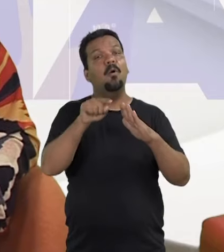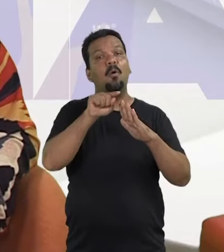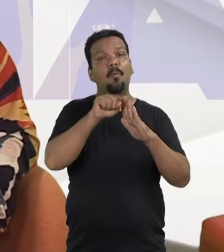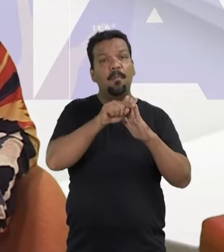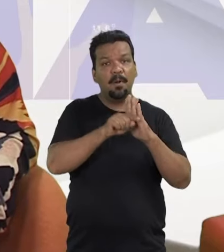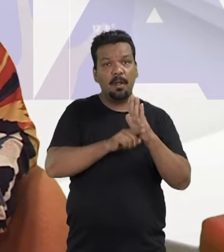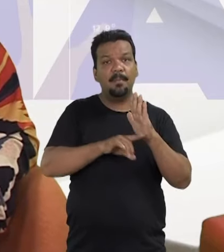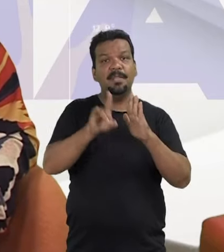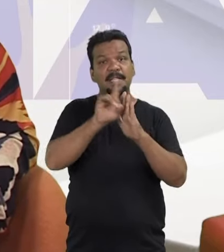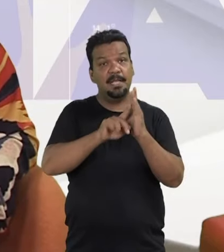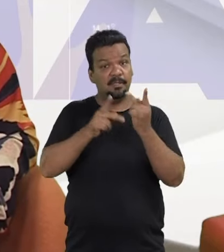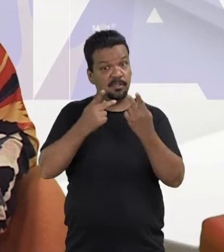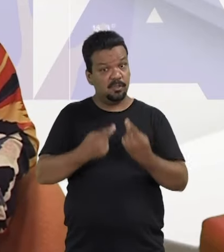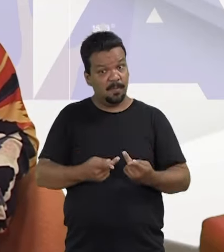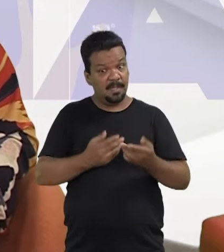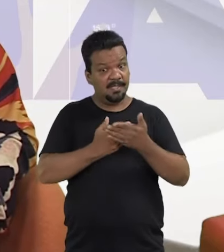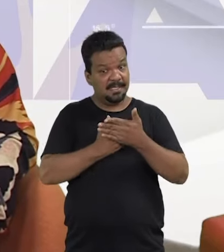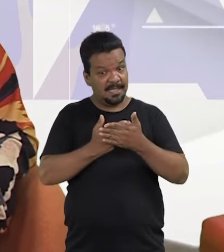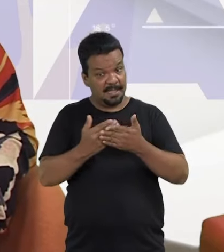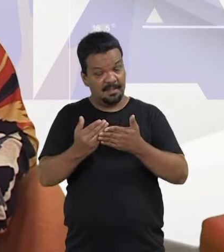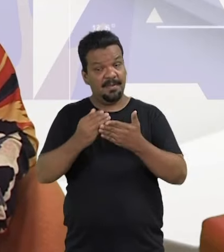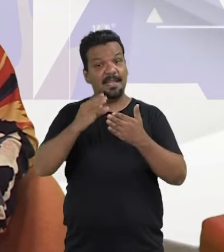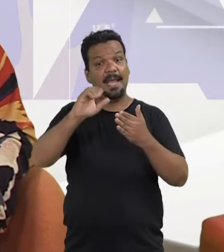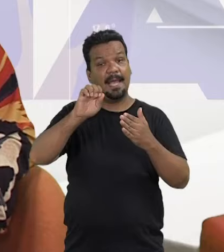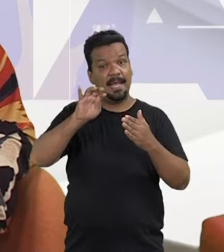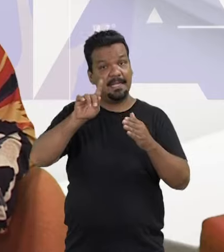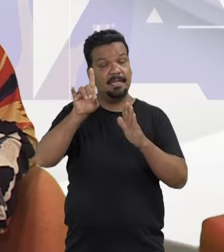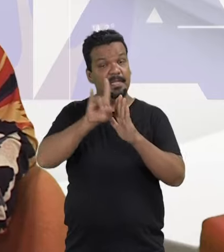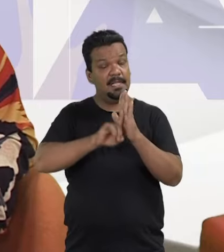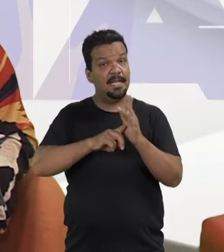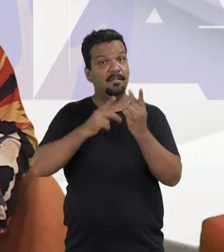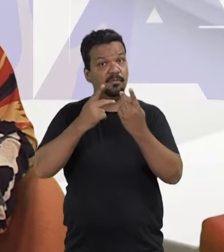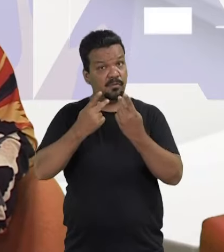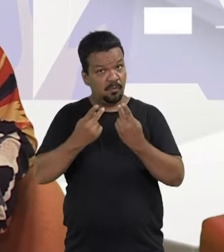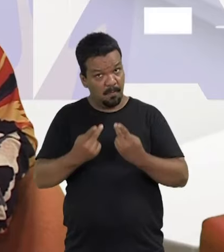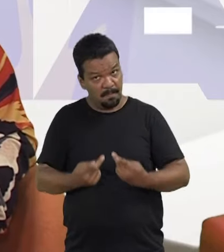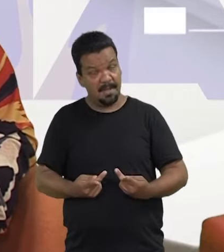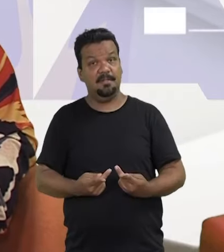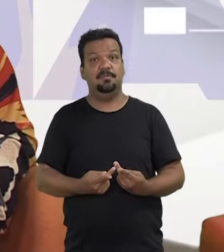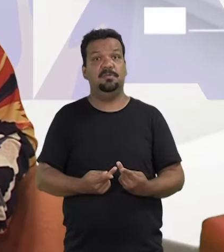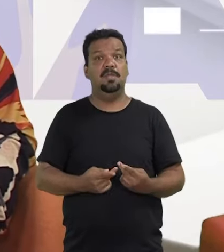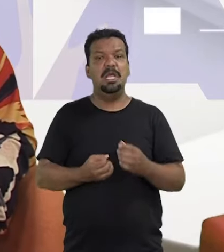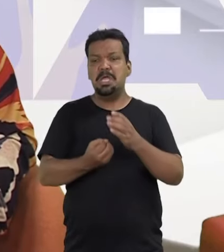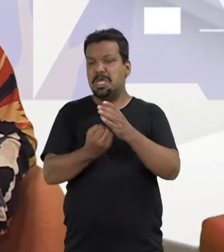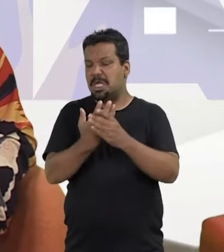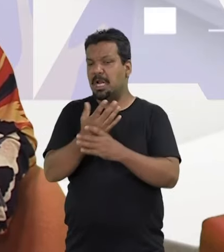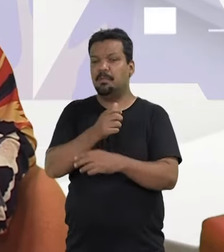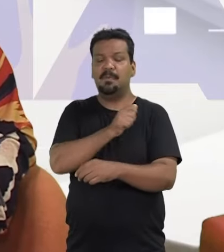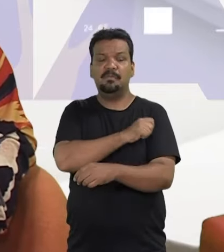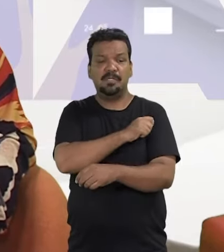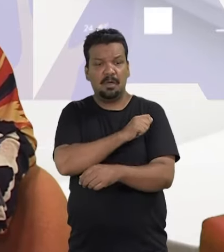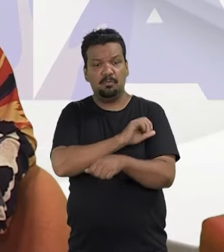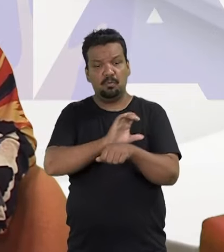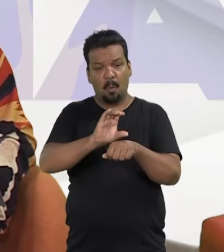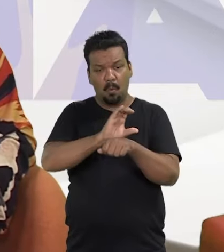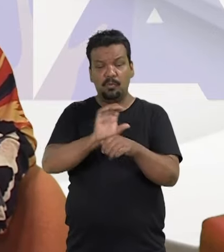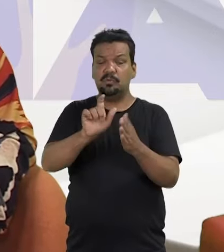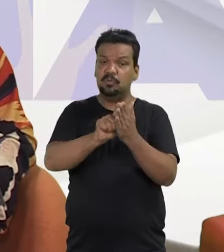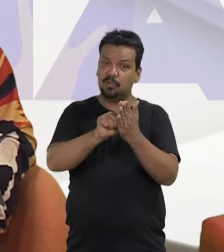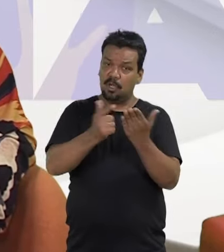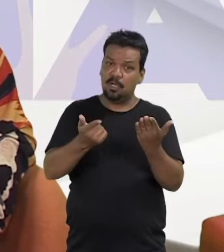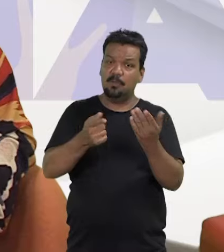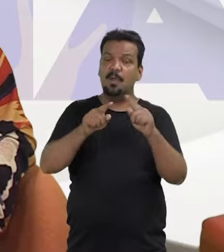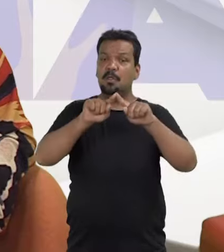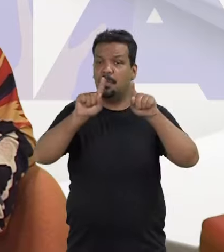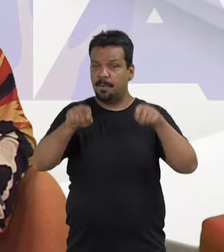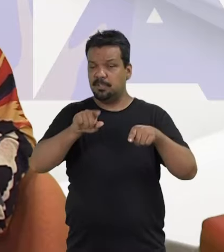O TVDH é uma iniciativa da Cátedra Unesco UNICAP de Direitos Humanos, Dom Helder Câmara, produzido por estudantes